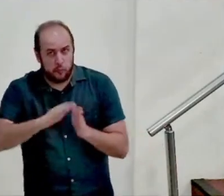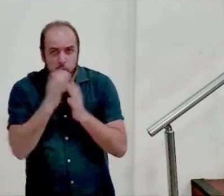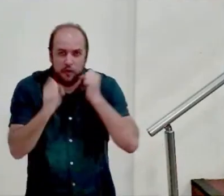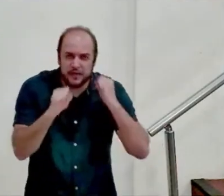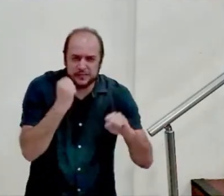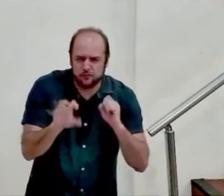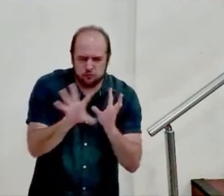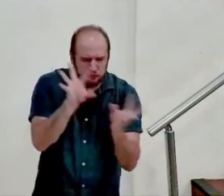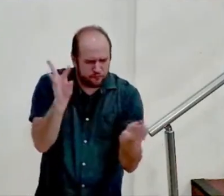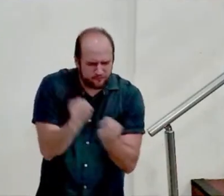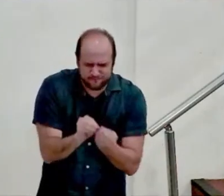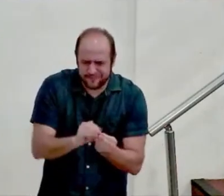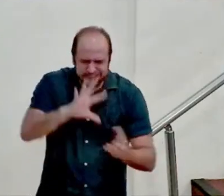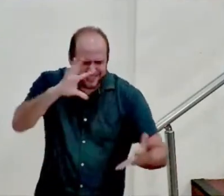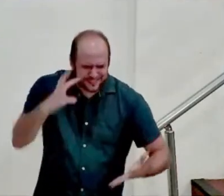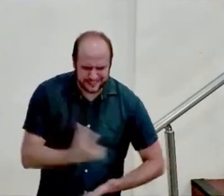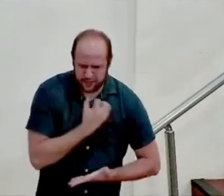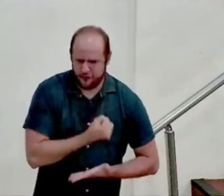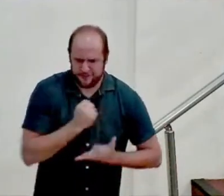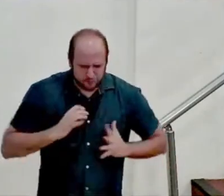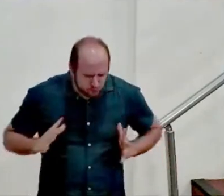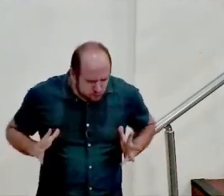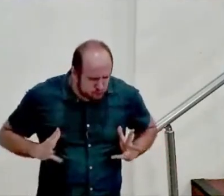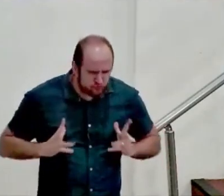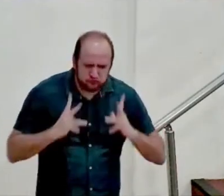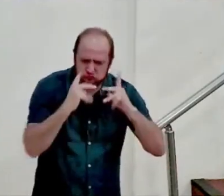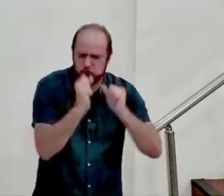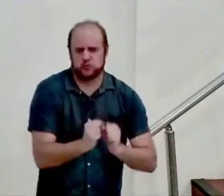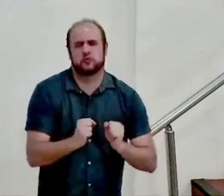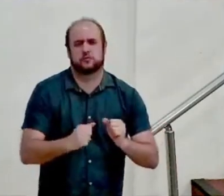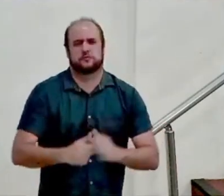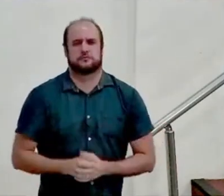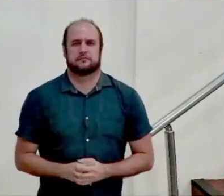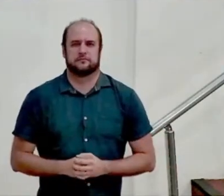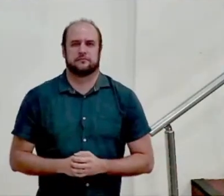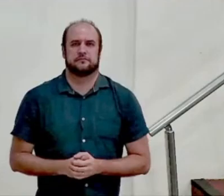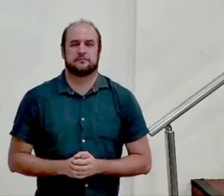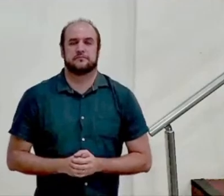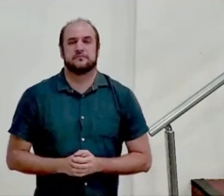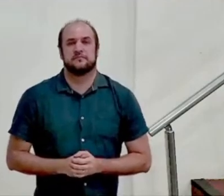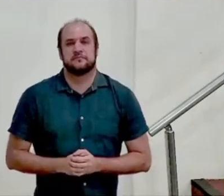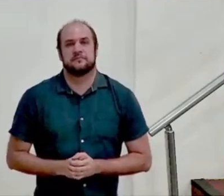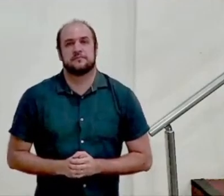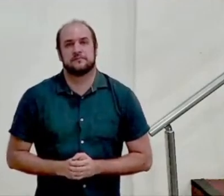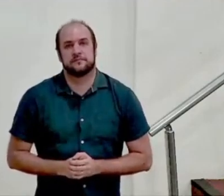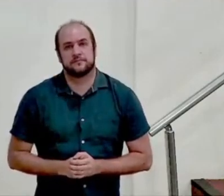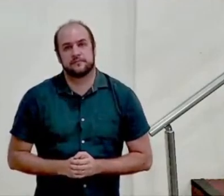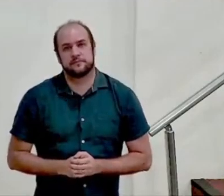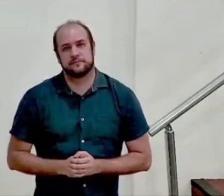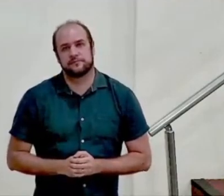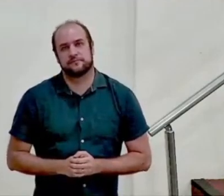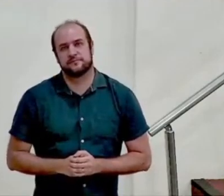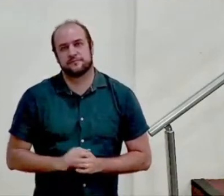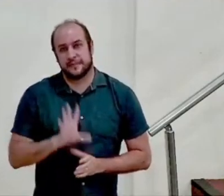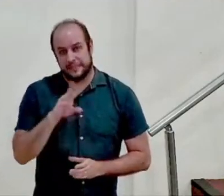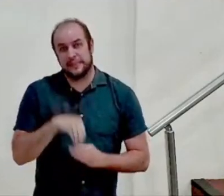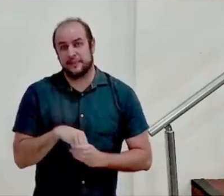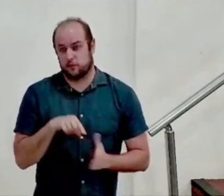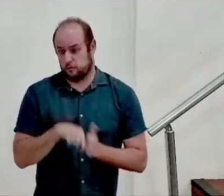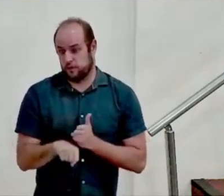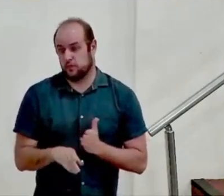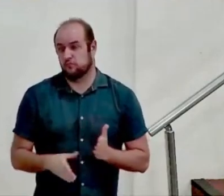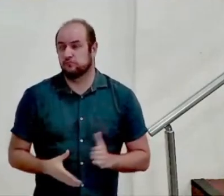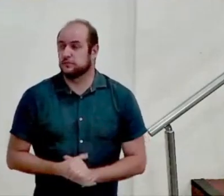drama da redenção, todo drama redentivo. isso está embutido nessa questão.